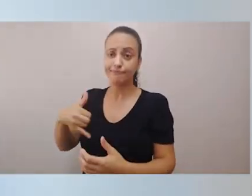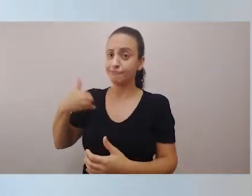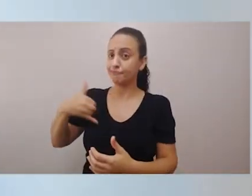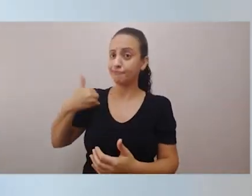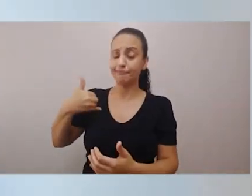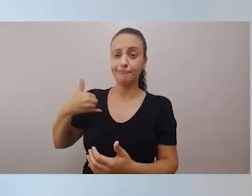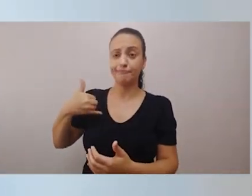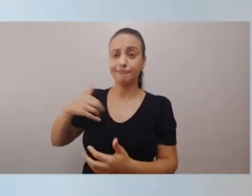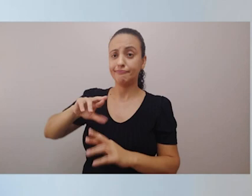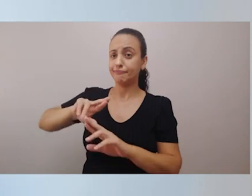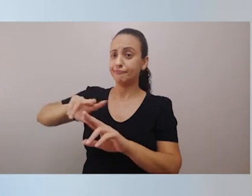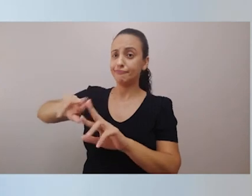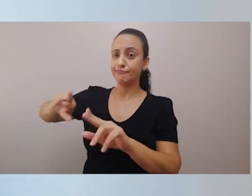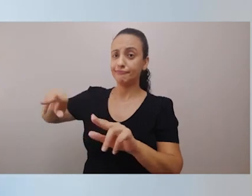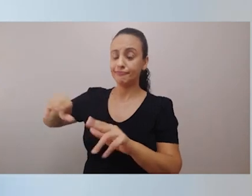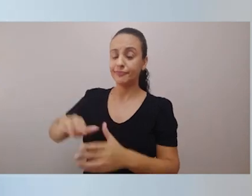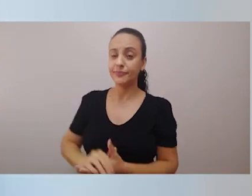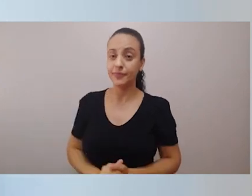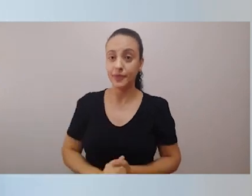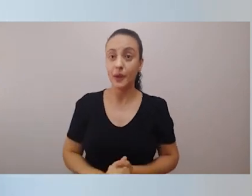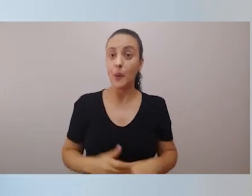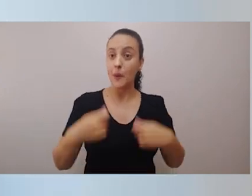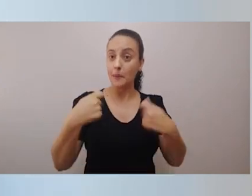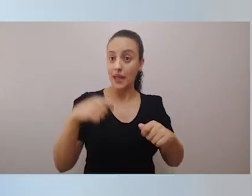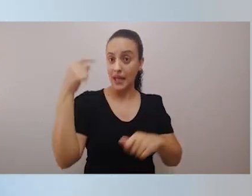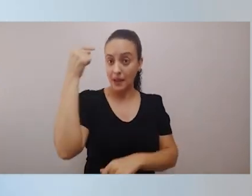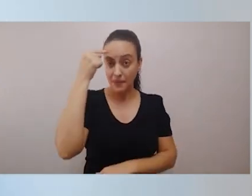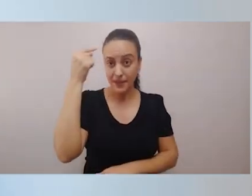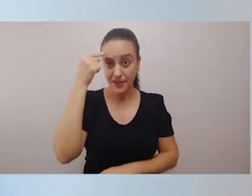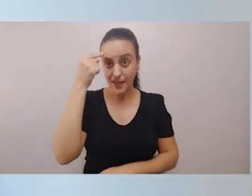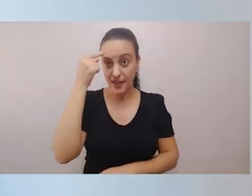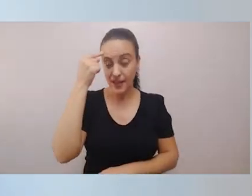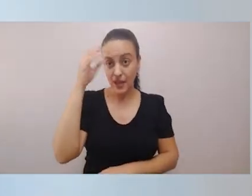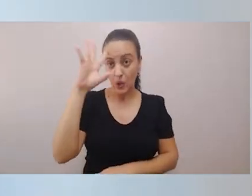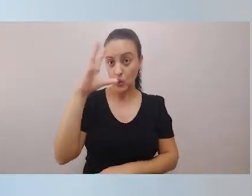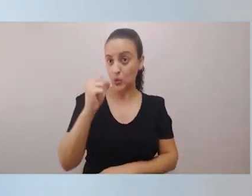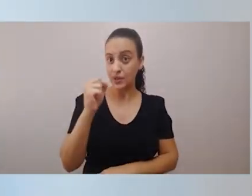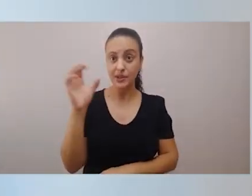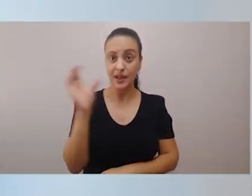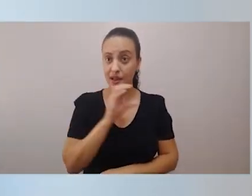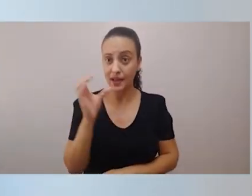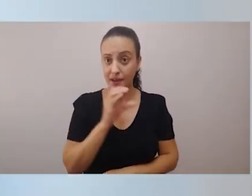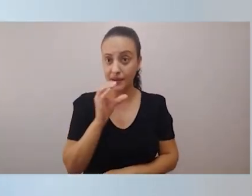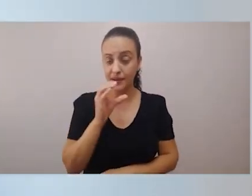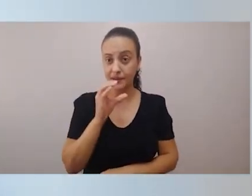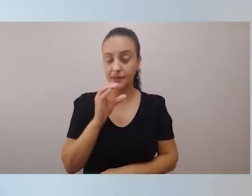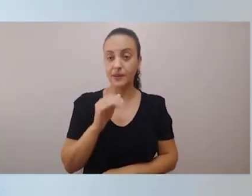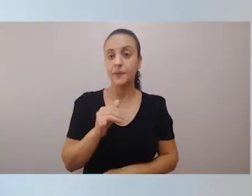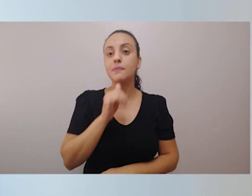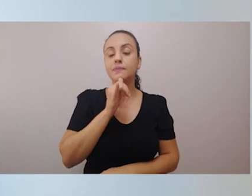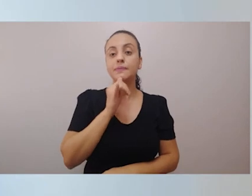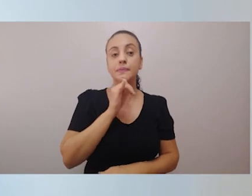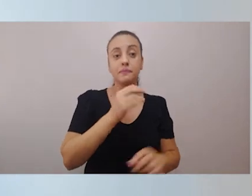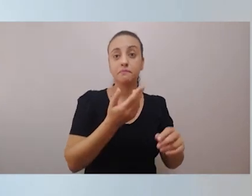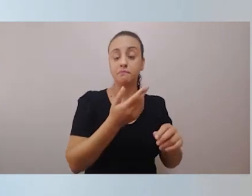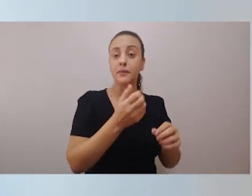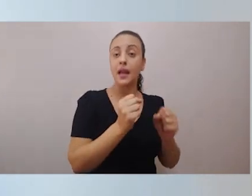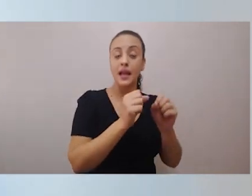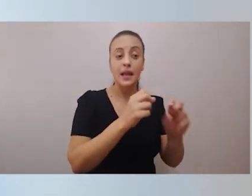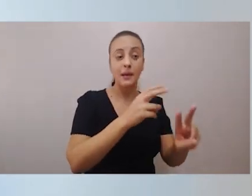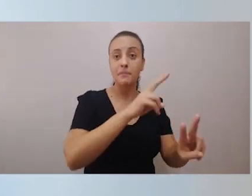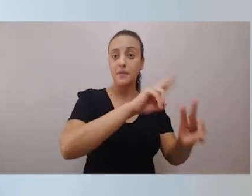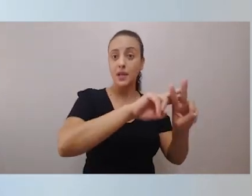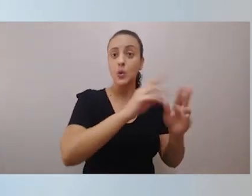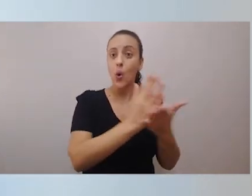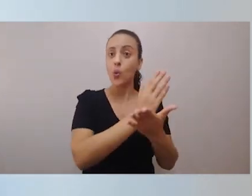É urgente nós pensarmos medidas que, um, tome medidas de desencarceramento. Há uma